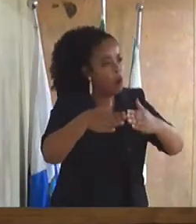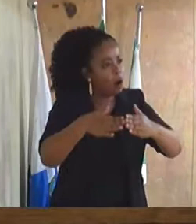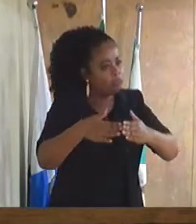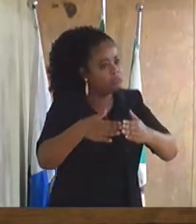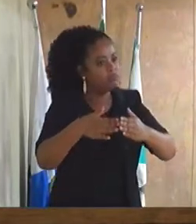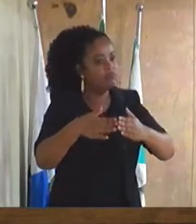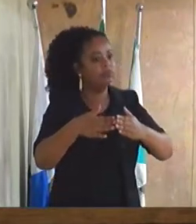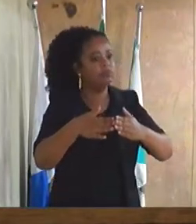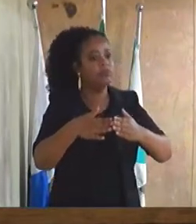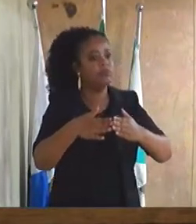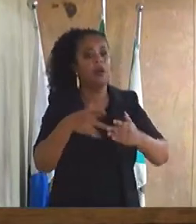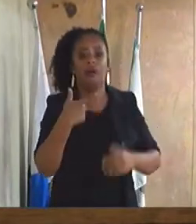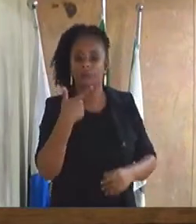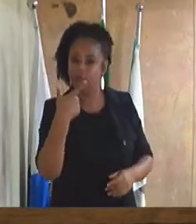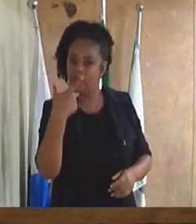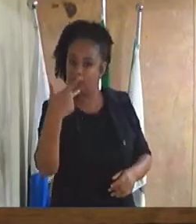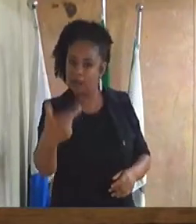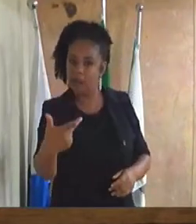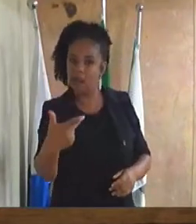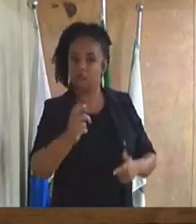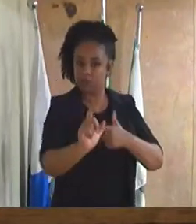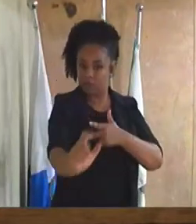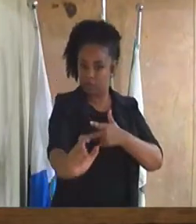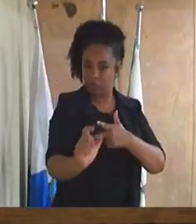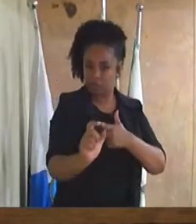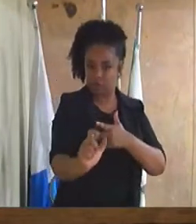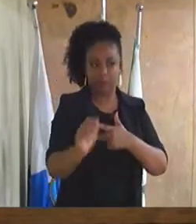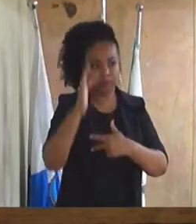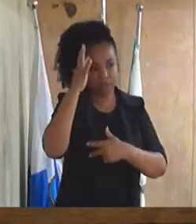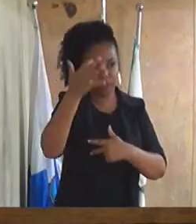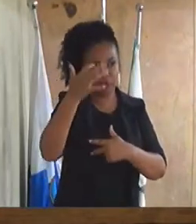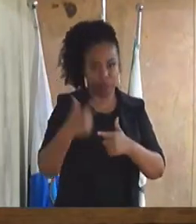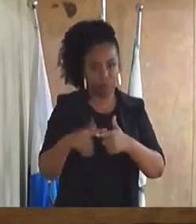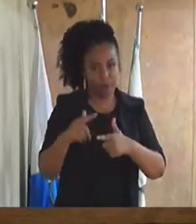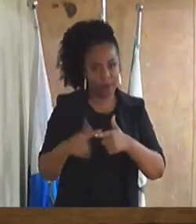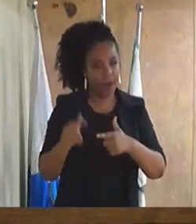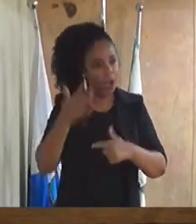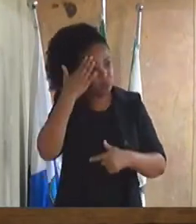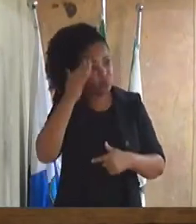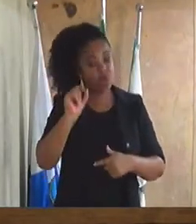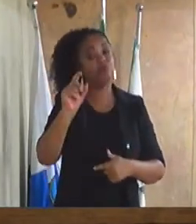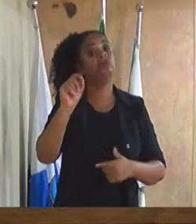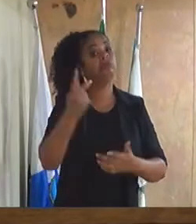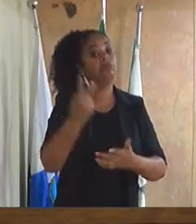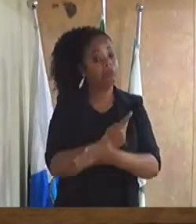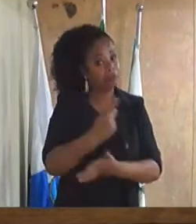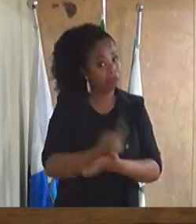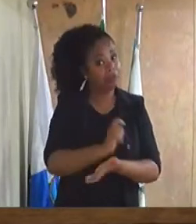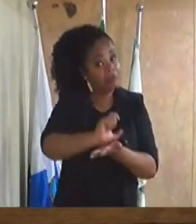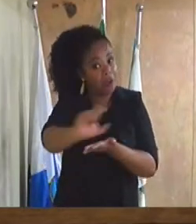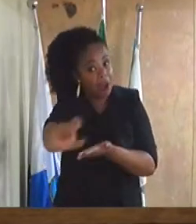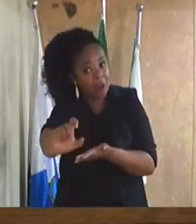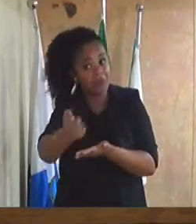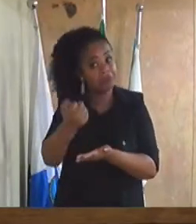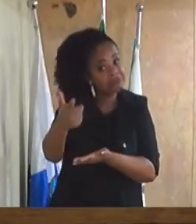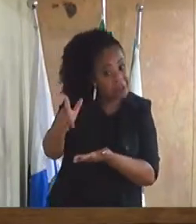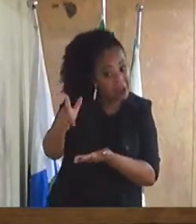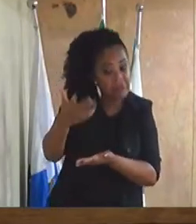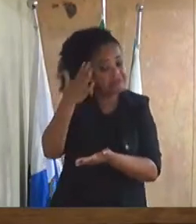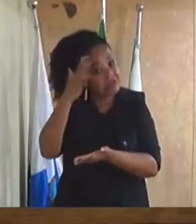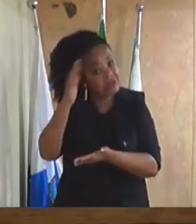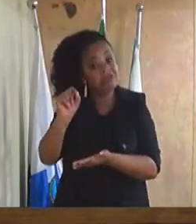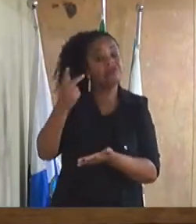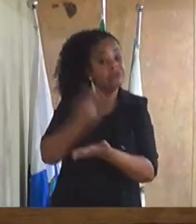com o executivo aí para resolver essa situação. Não sei se não está sendo passada a verba,